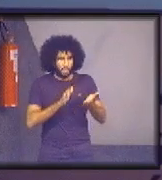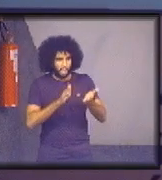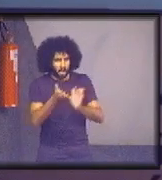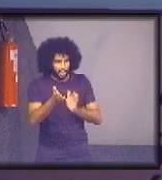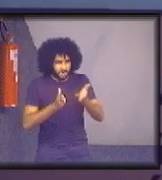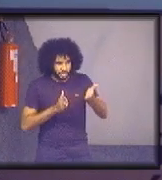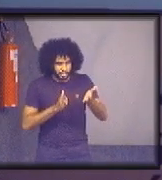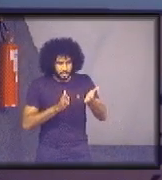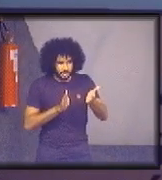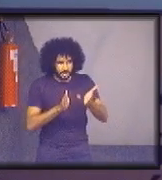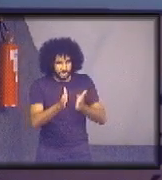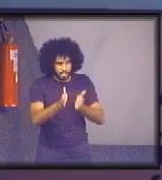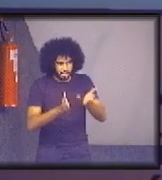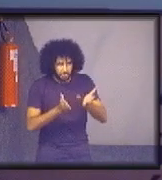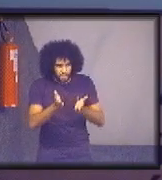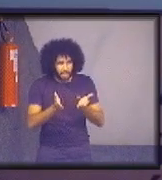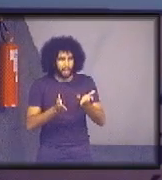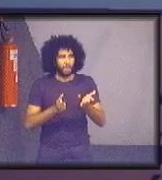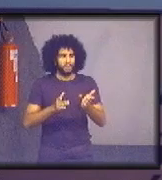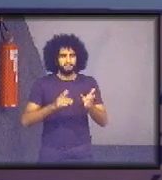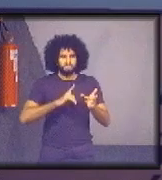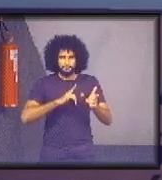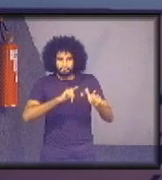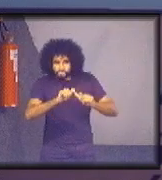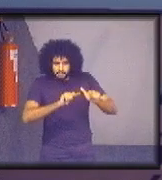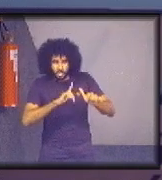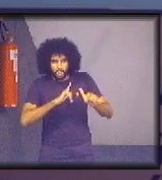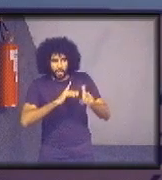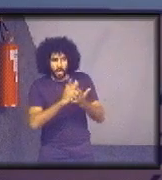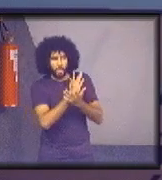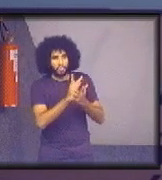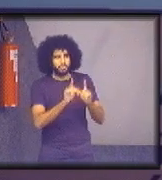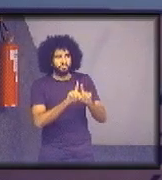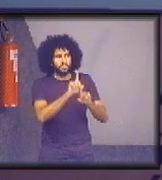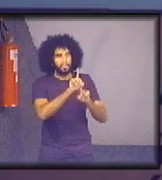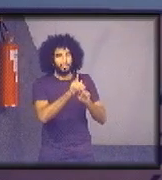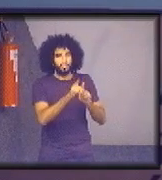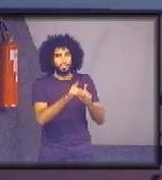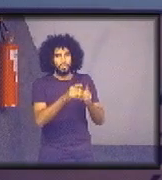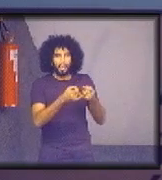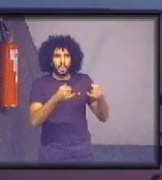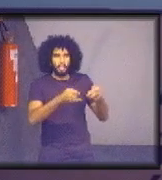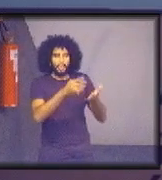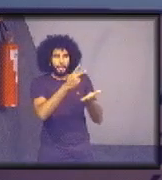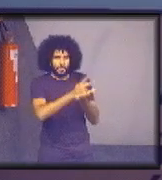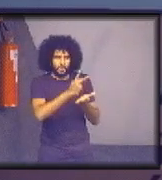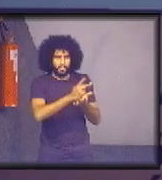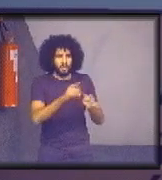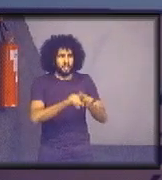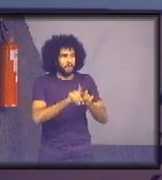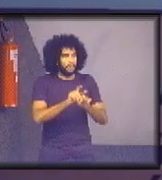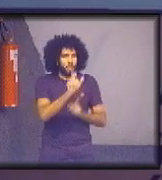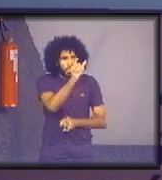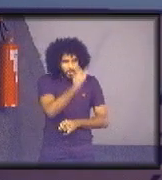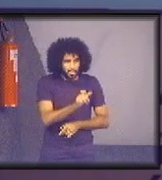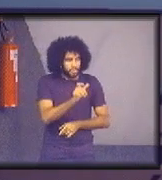está sendo trabalhada, com indicadores nessa linha. Inclusive com contribuição de um dos representantes aqui,